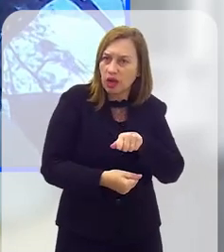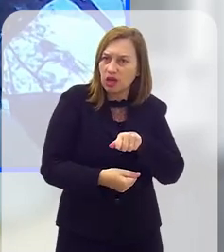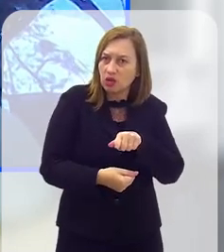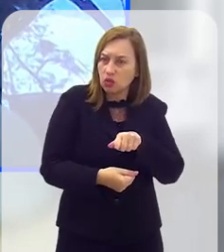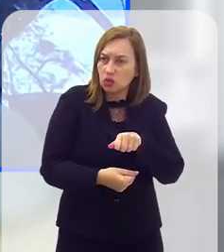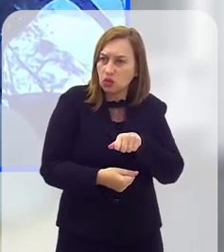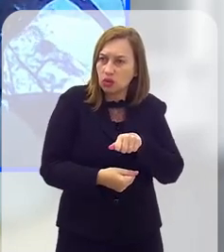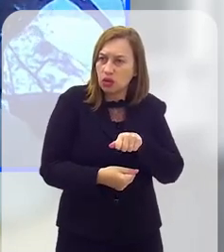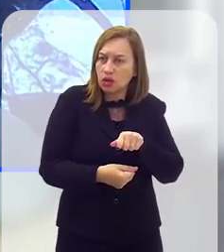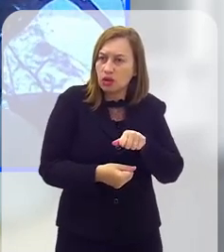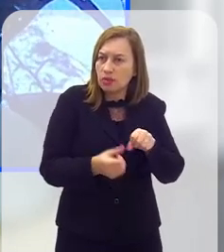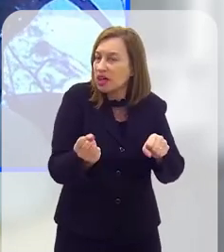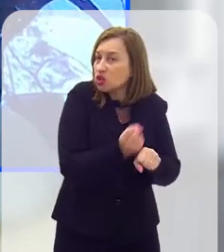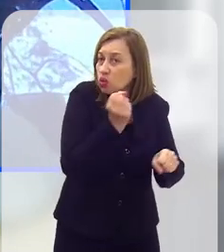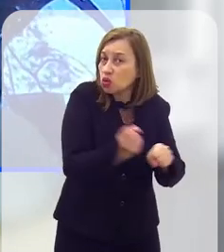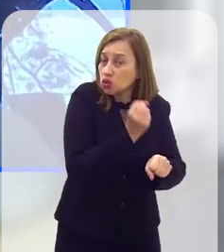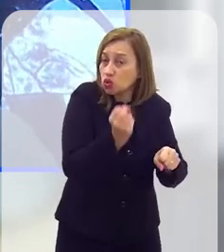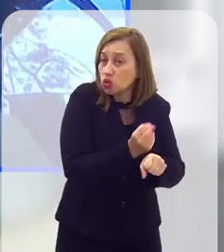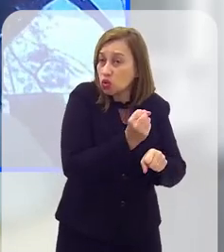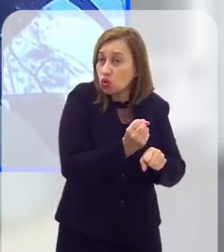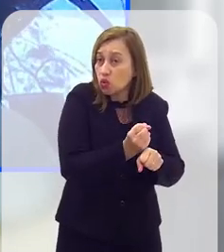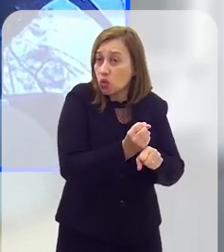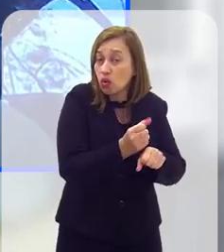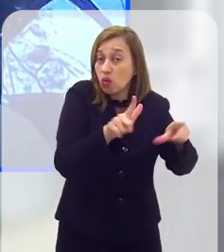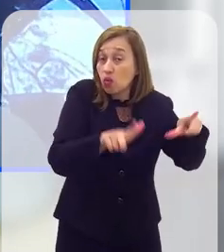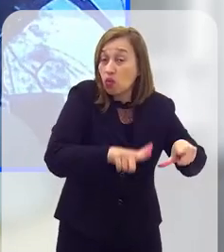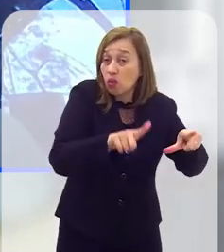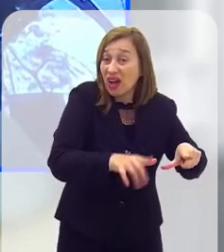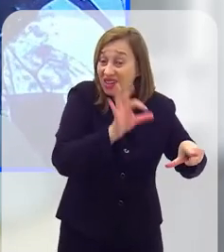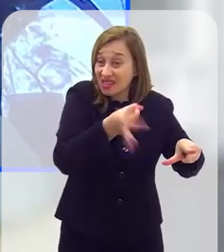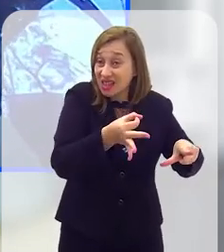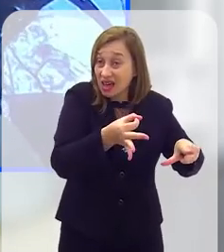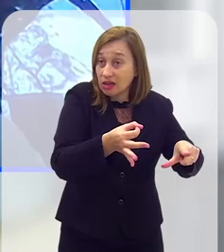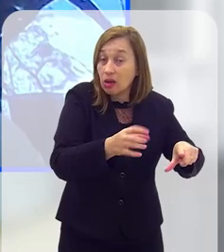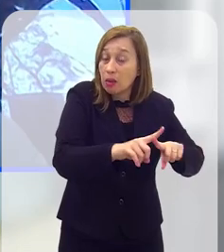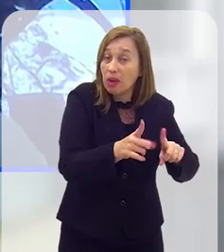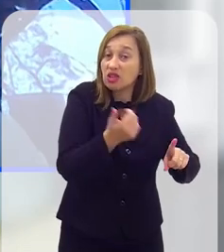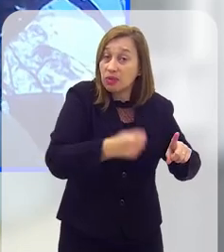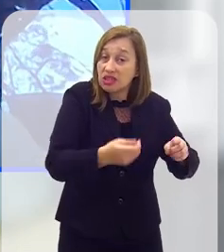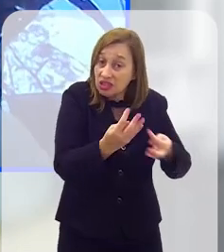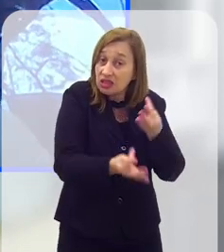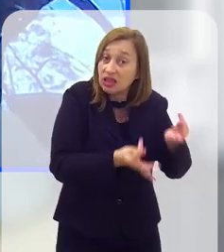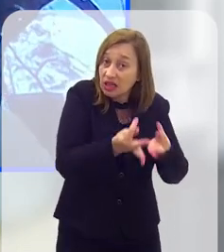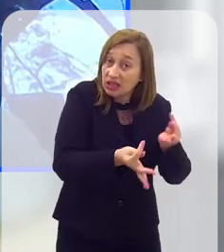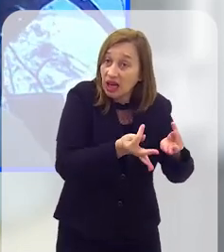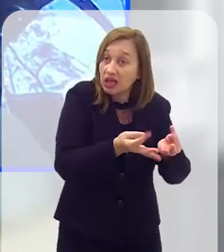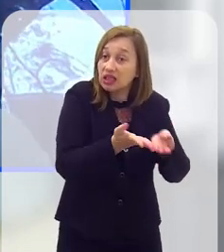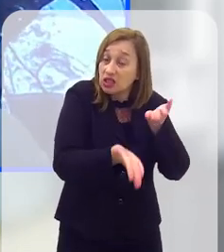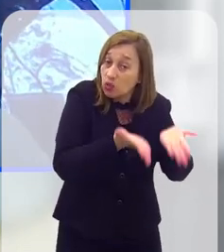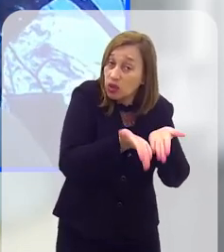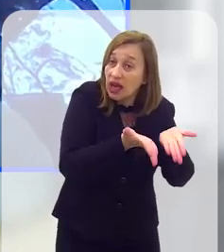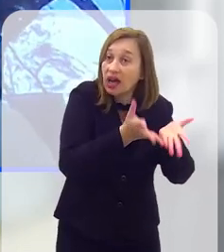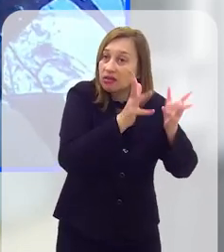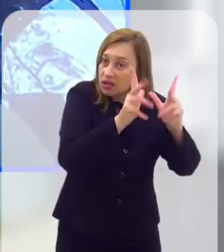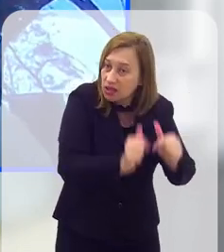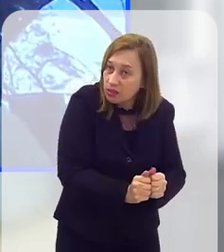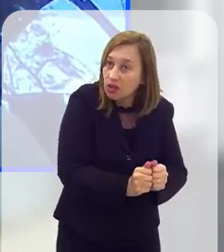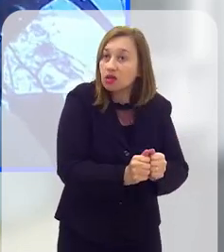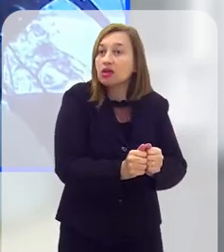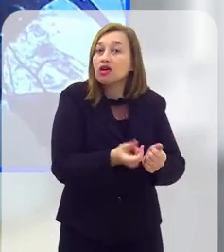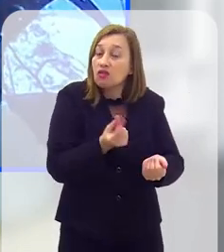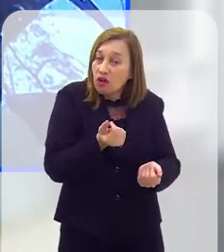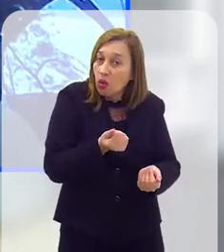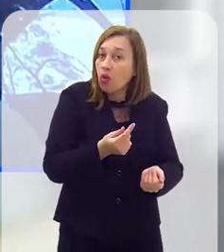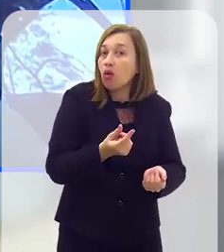Porque você faz um investimento forte para que se construa um aterro sanitário, mas depois ele tem que operar, ele tem que ser mantido.